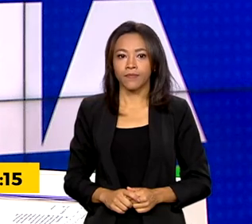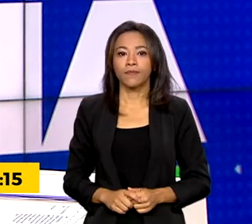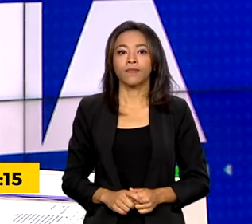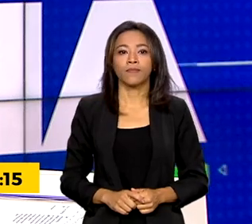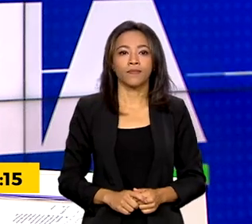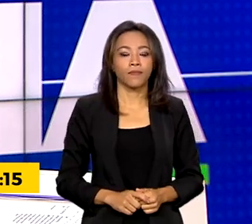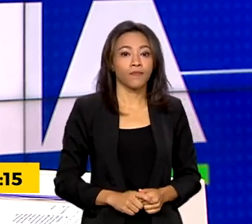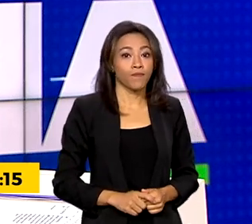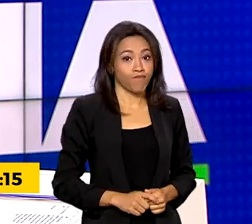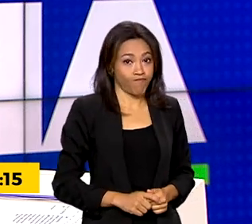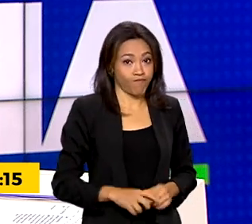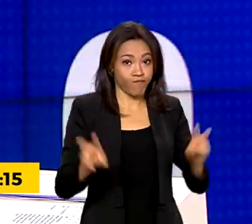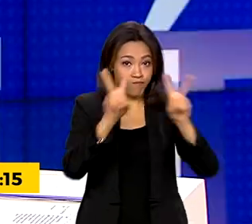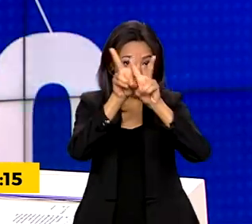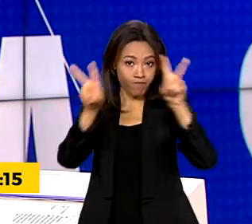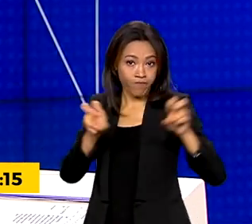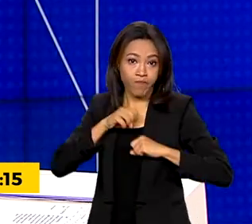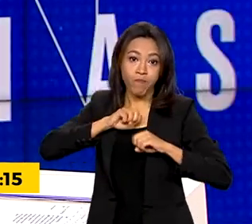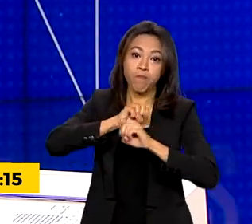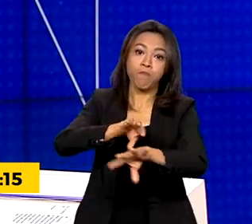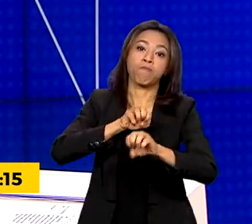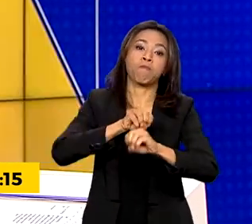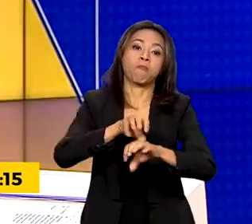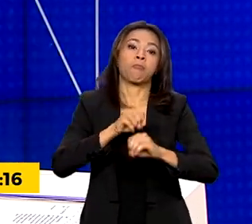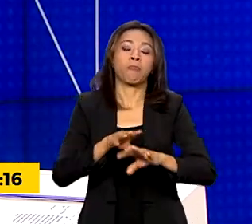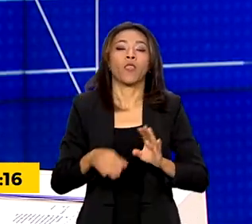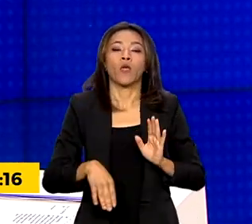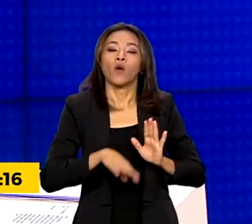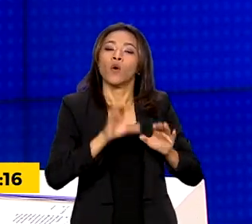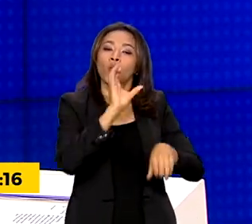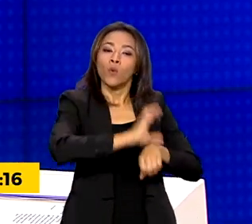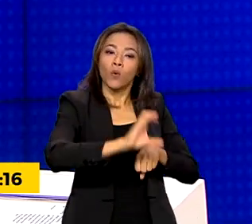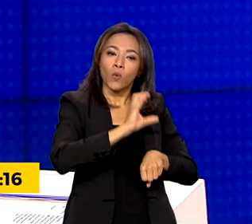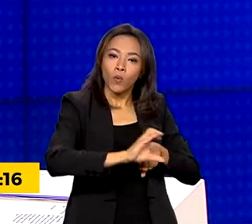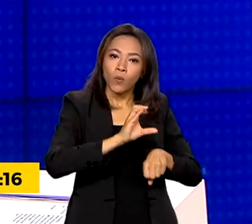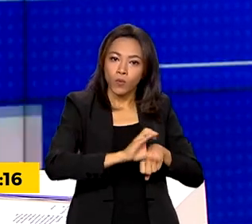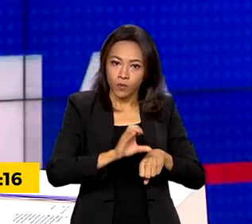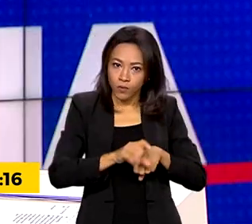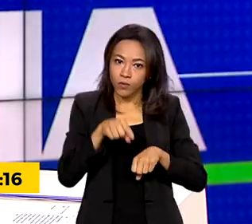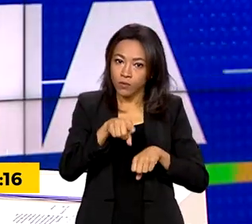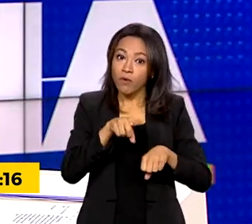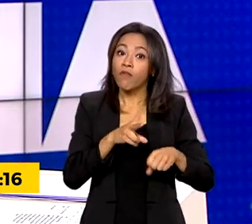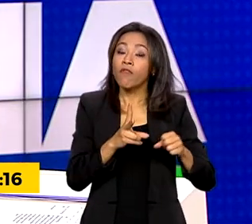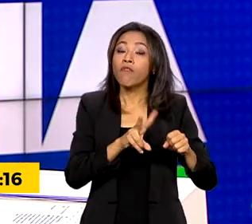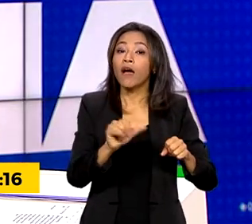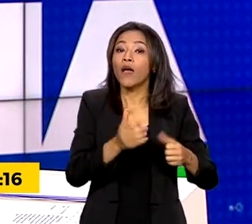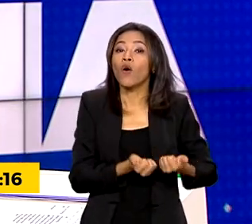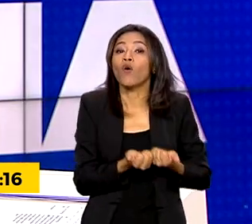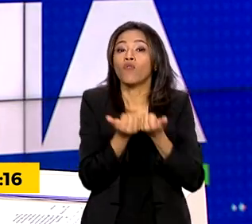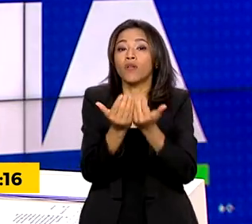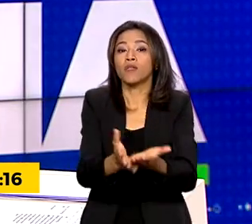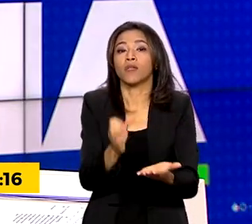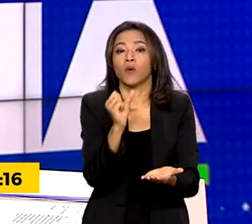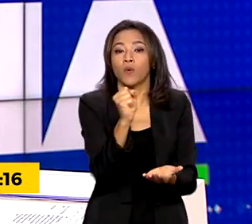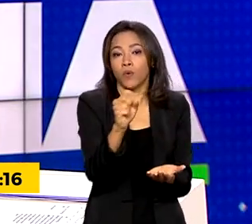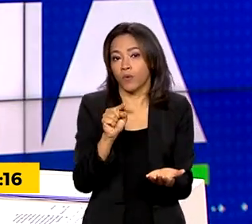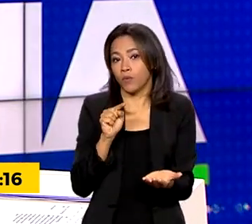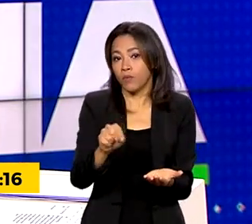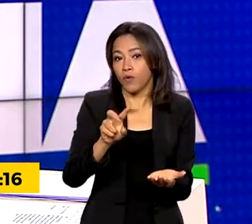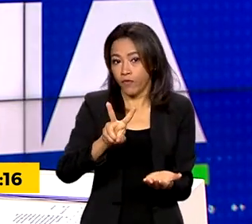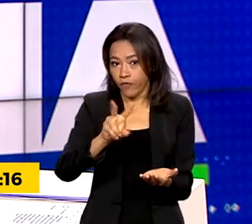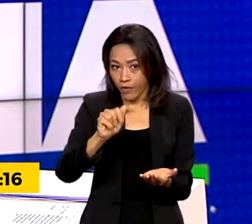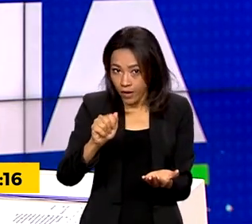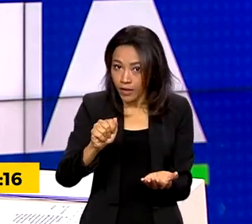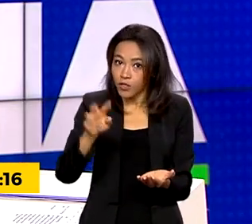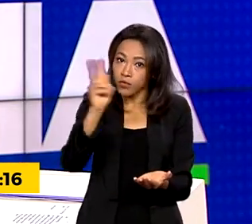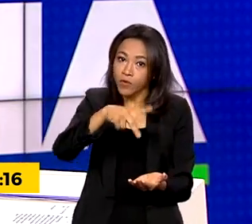E por falar em educação, o curso Ciência E10 vai oferecer 8 mil vagas para professores de ciências